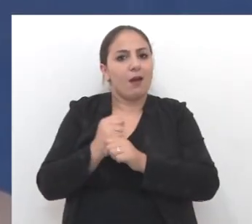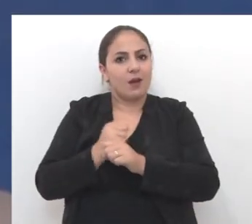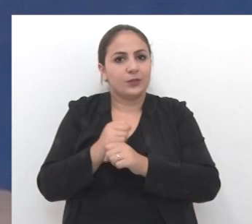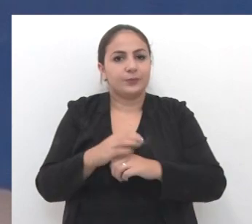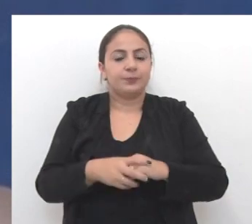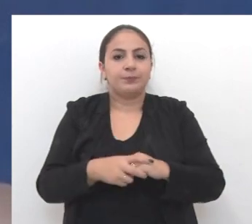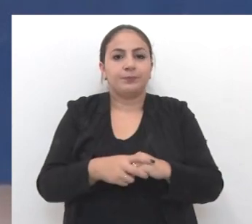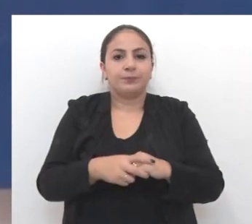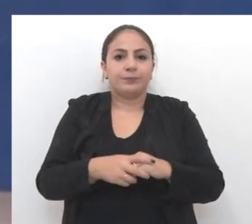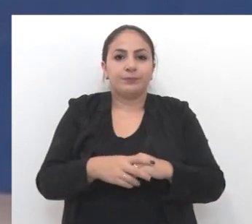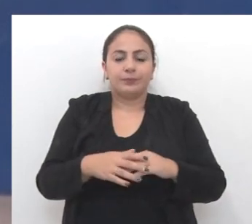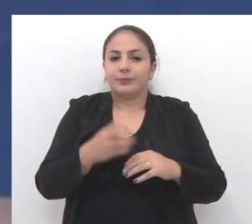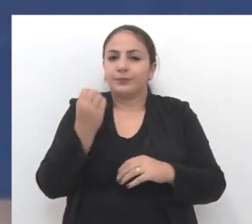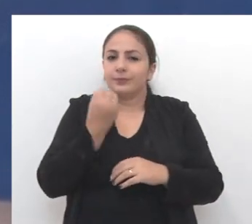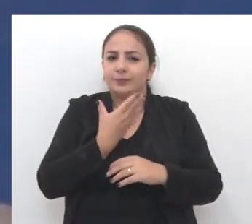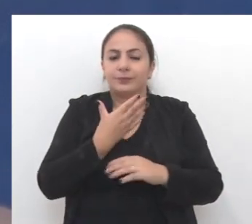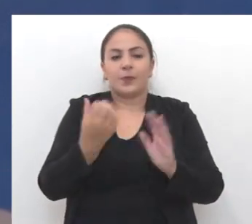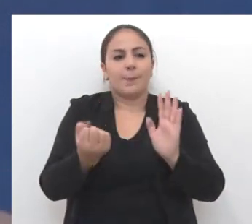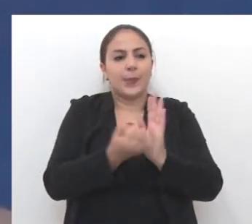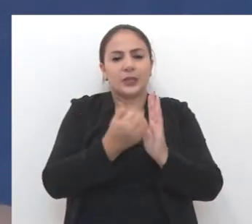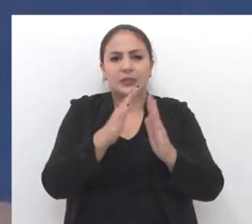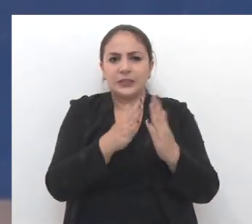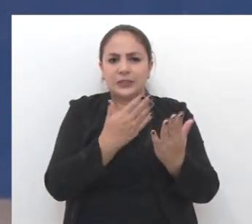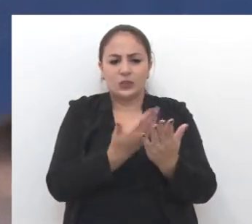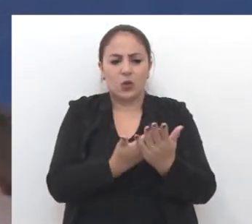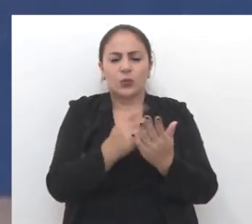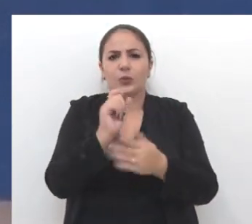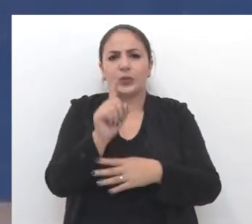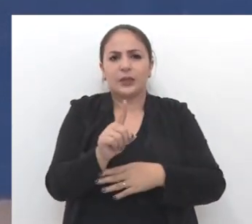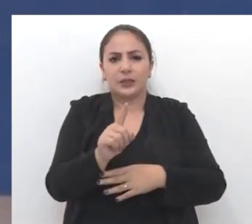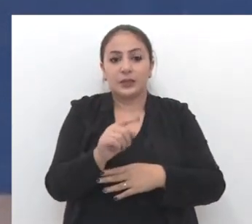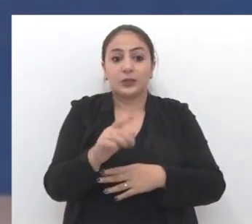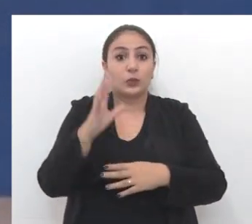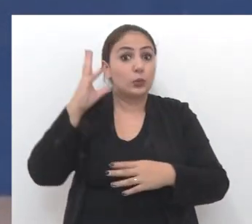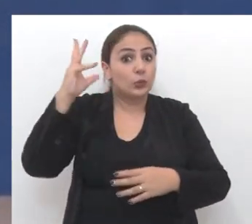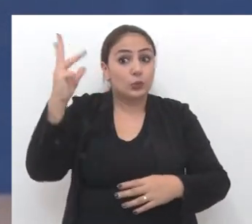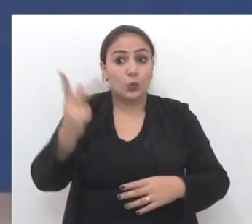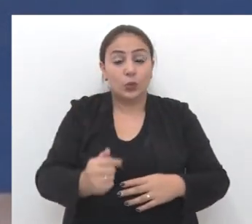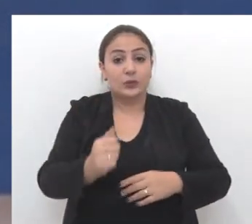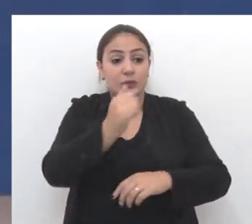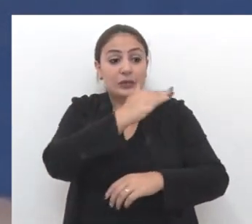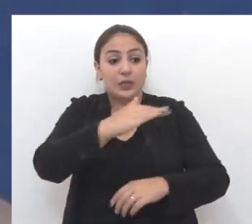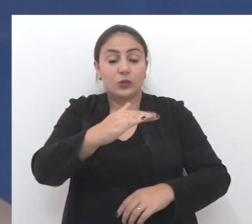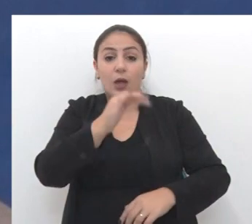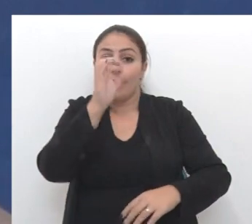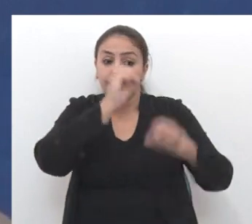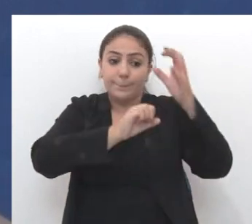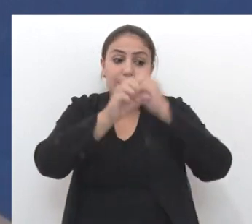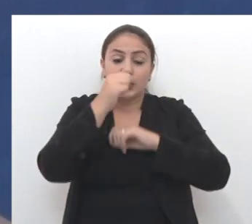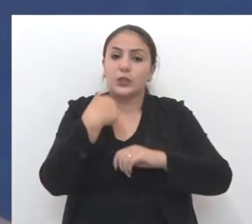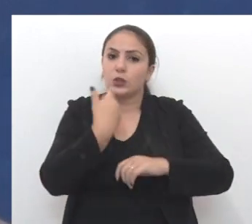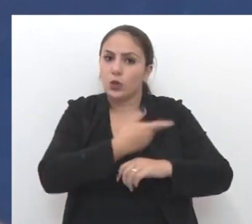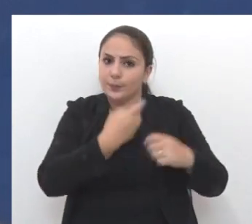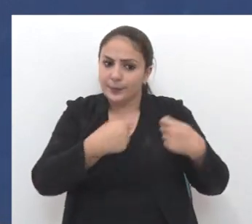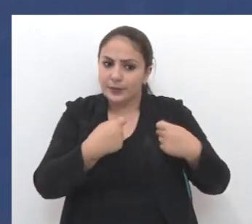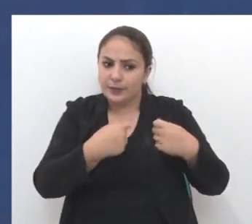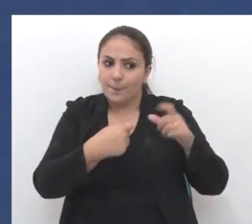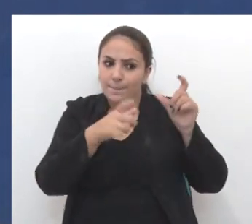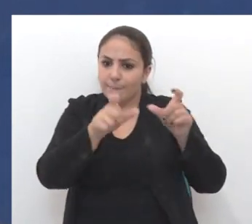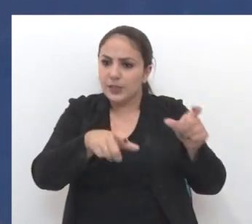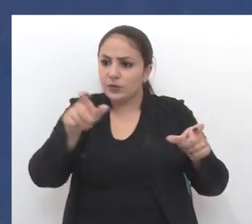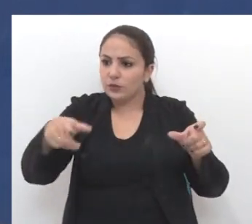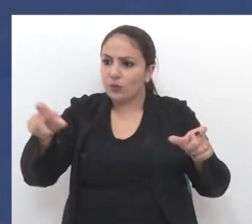alguns anos, onde é gratificante o marco da escola, onde todos os alunos aprendem que todos nós